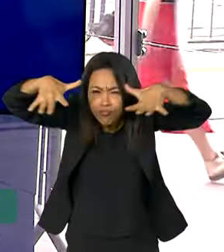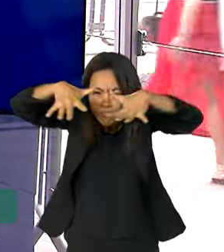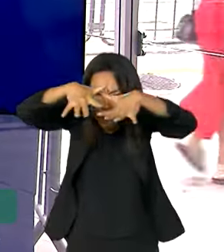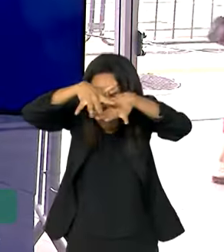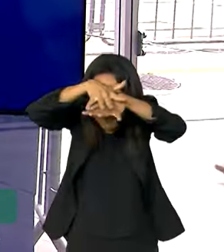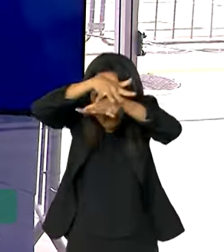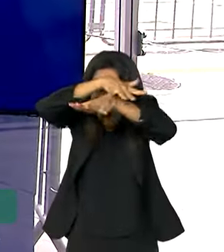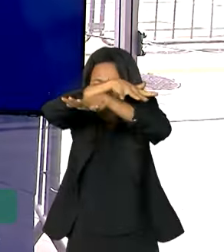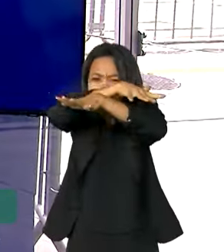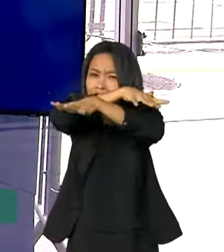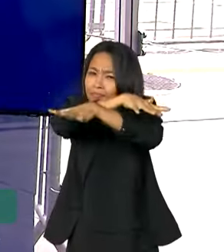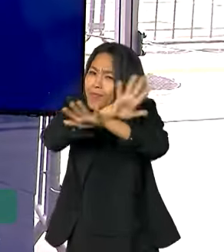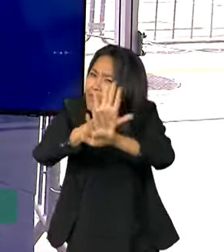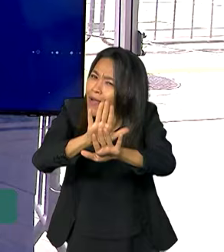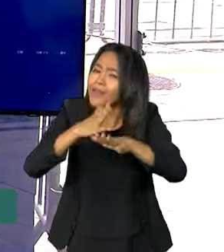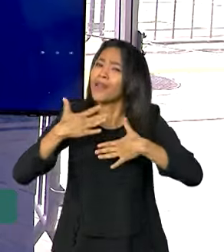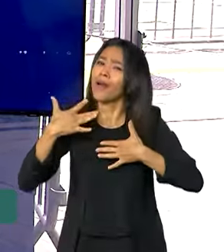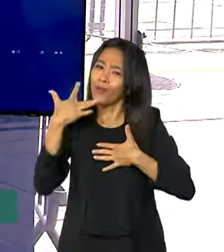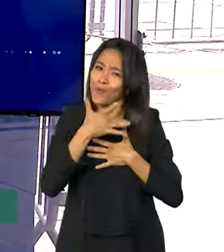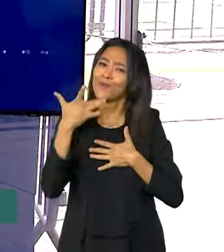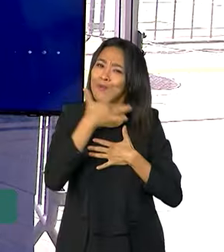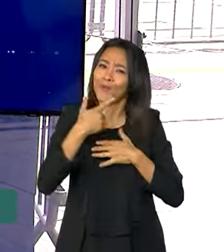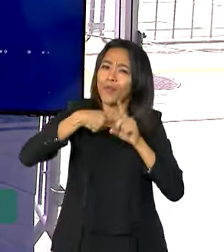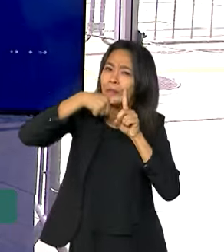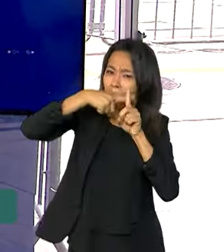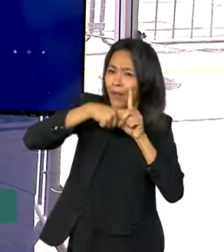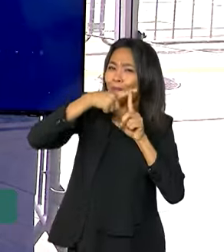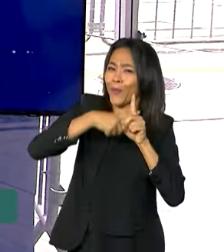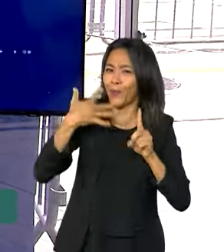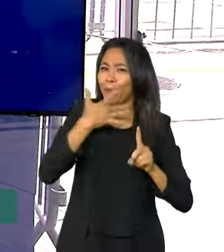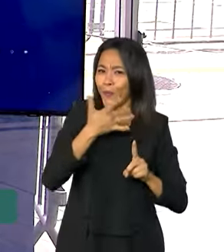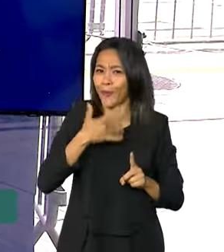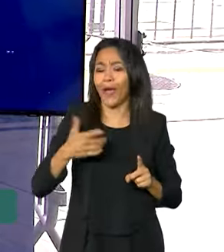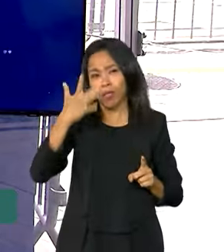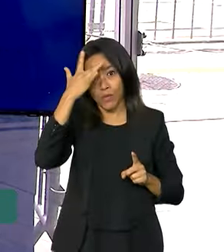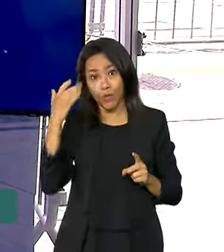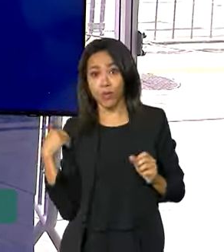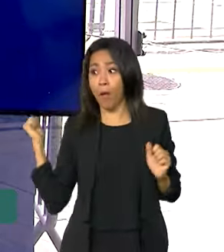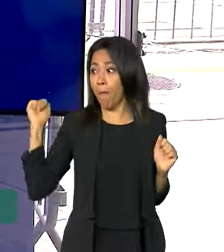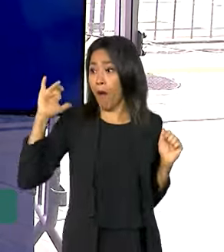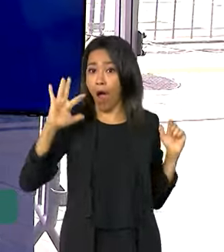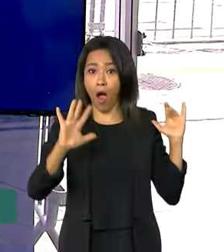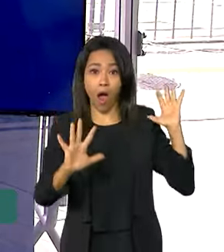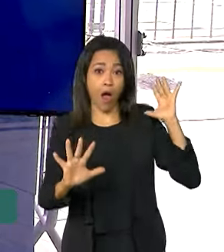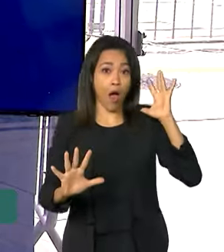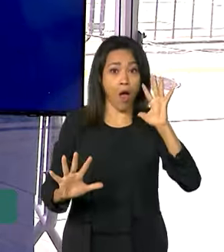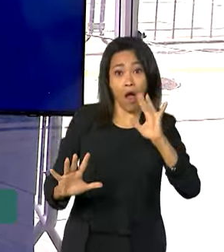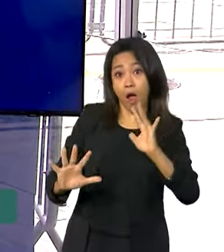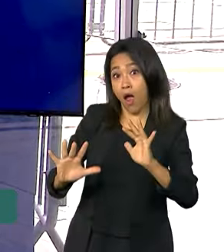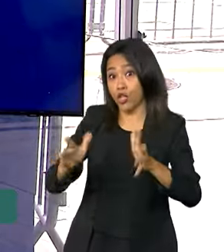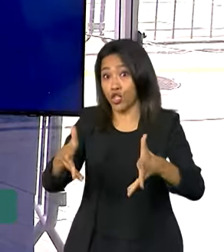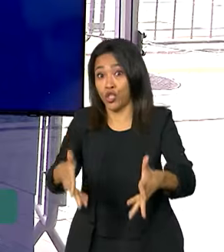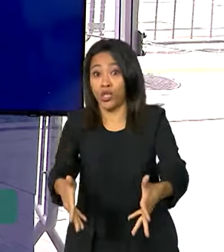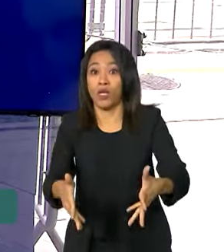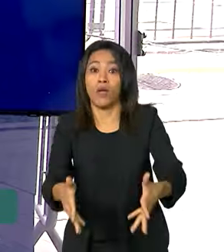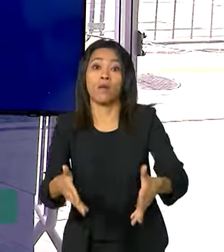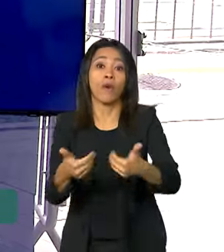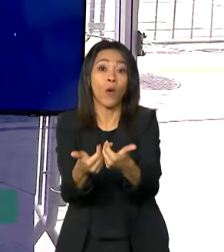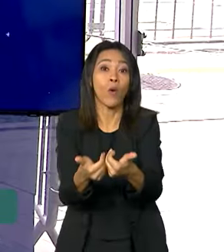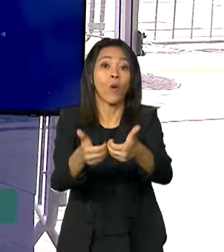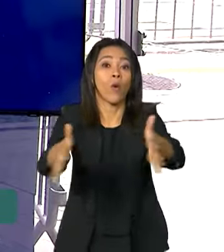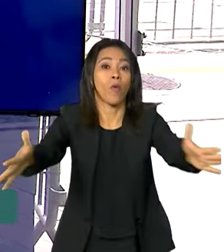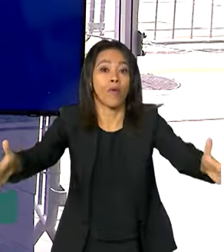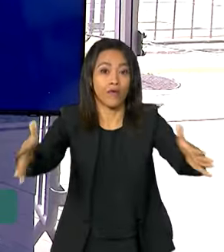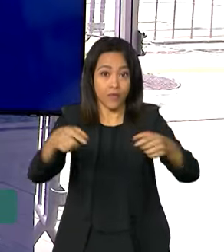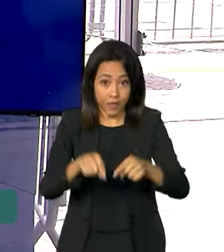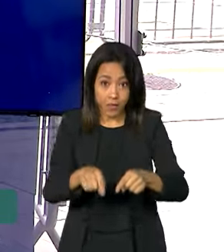mas tudo assim, uma temperatura muito agradável. pessoas estão começando a chegar já para começar aí as plenárias mobilizadas